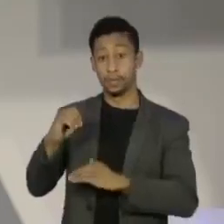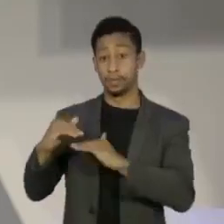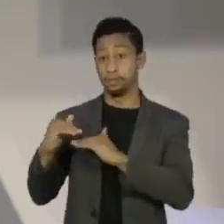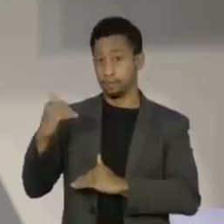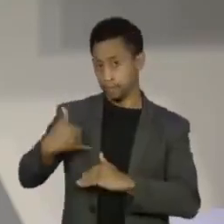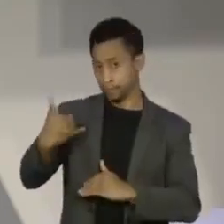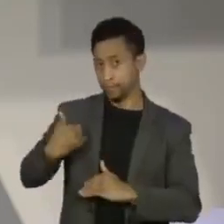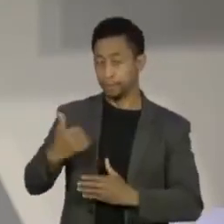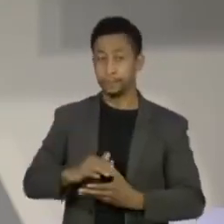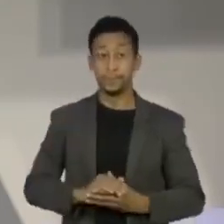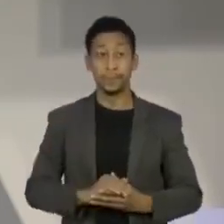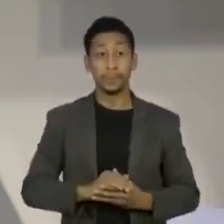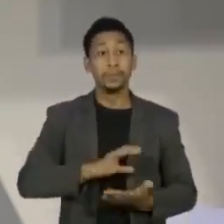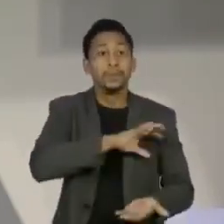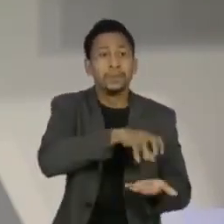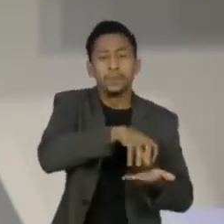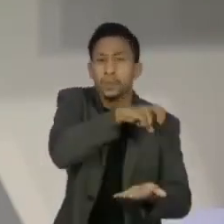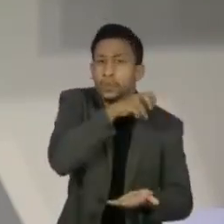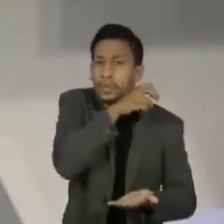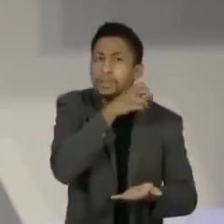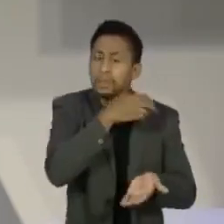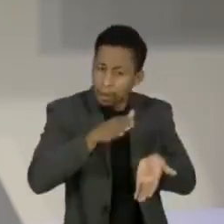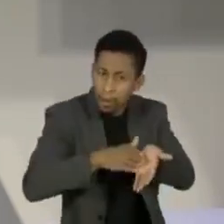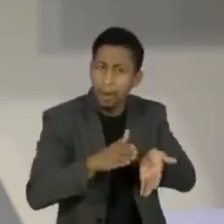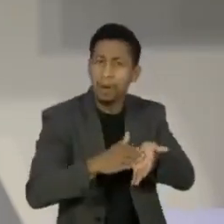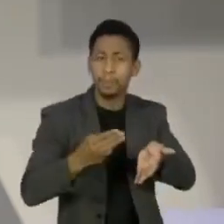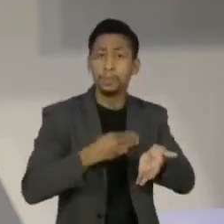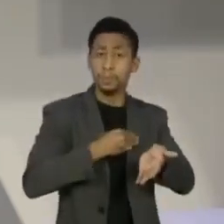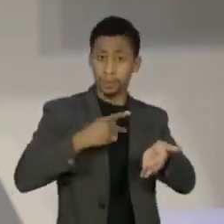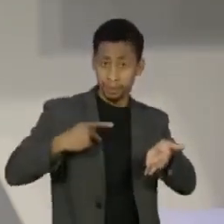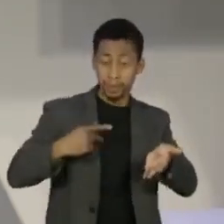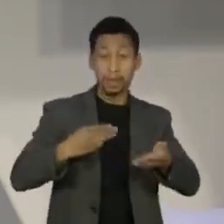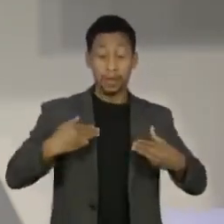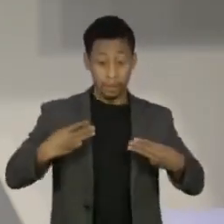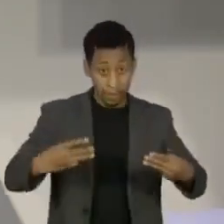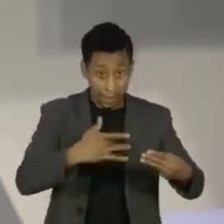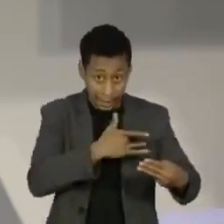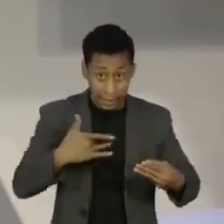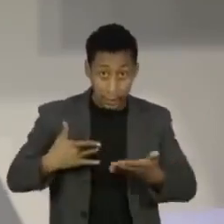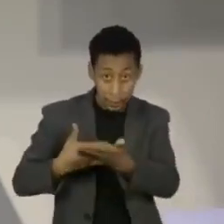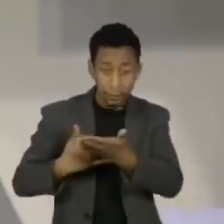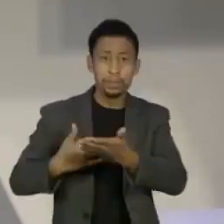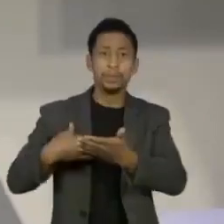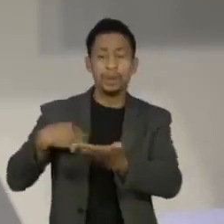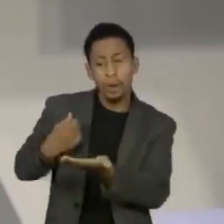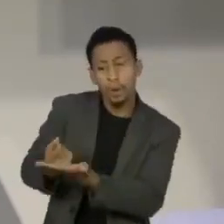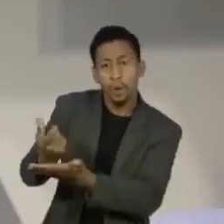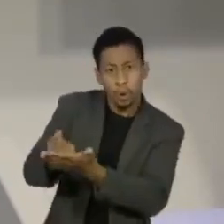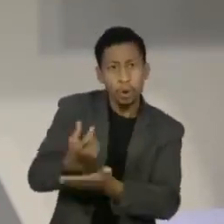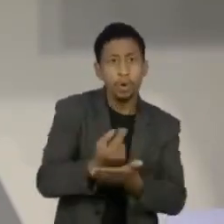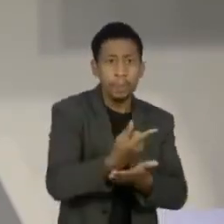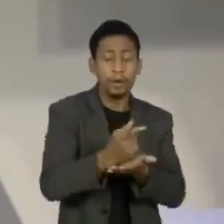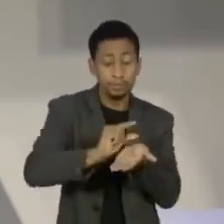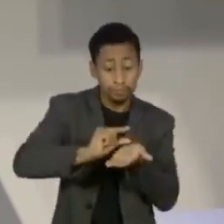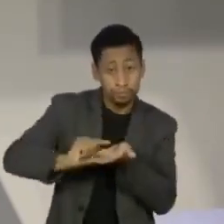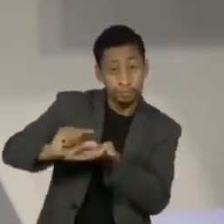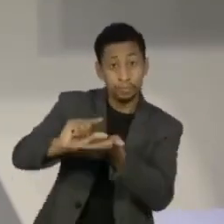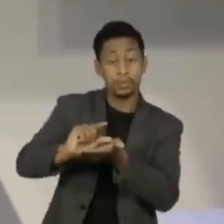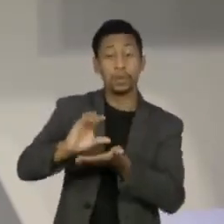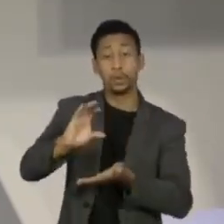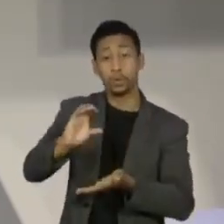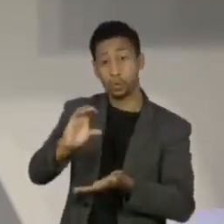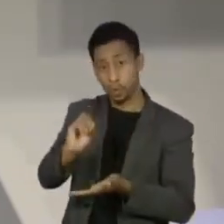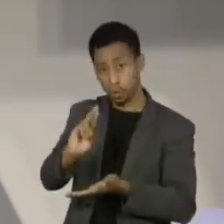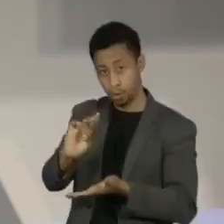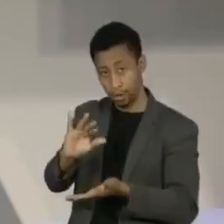O Instituto Butantan cobra ao Ministério da Saúde sobre a definição de compra de novas doses da Coronavac.